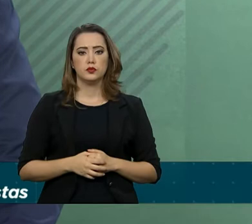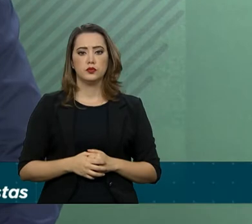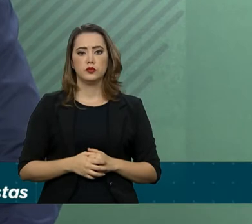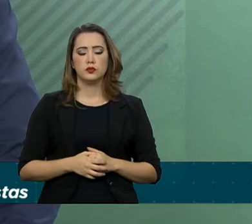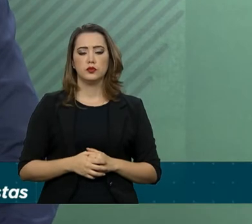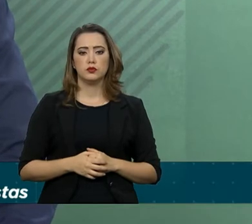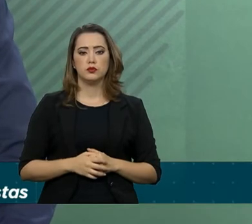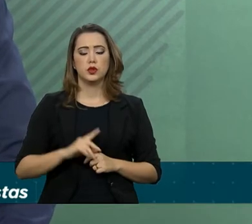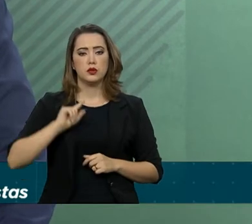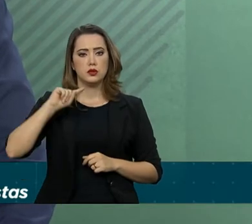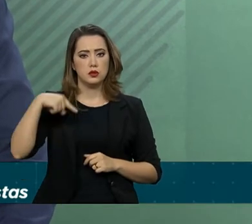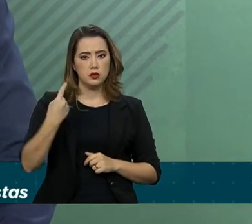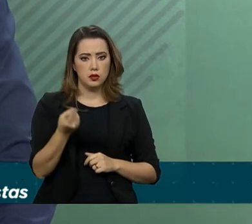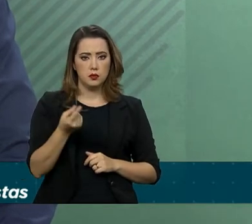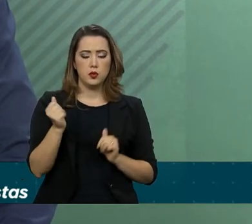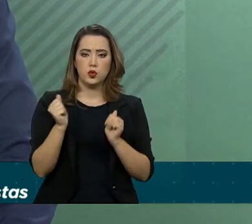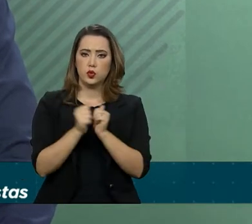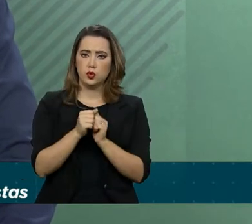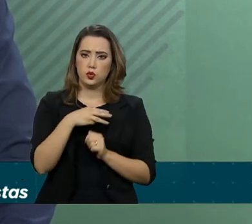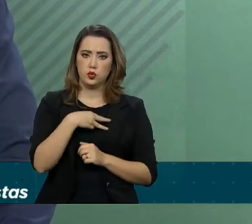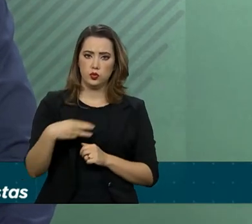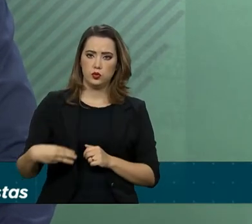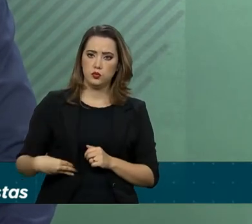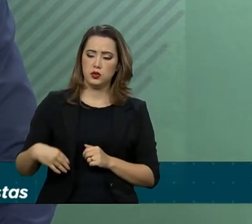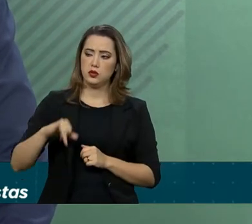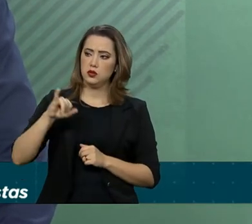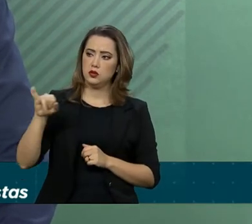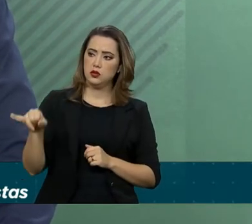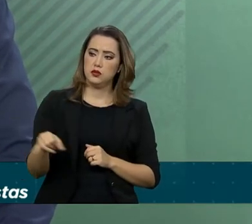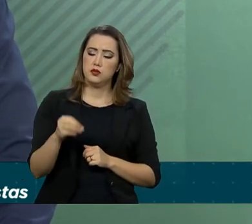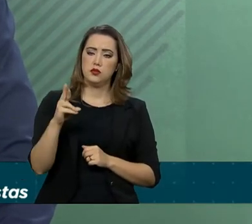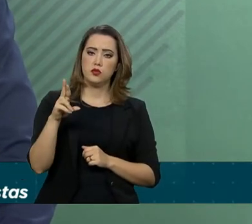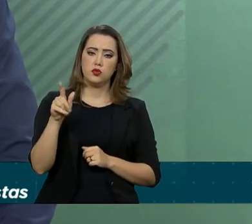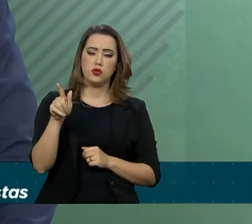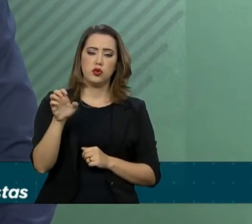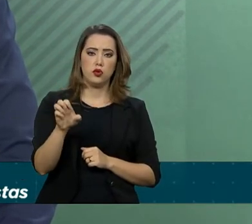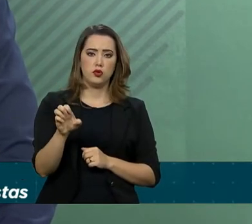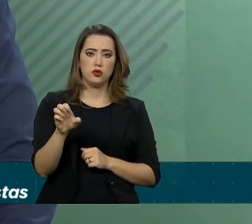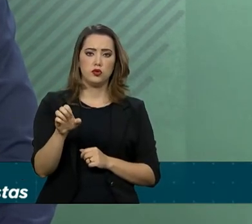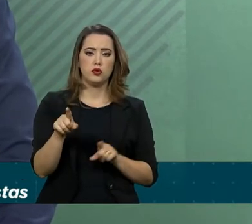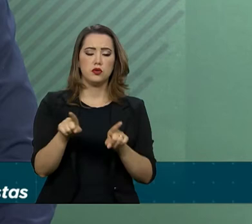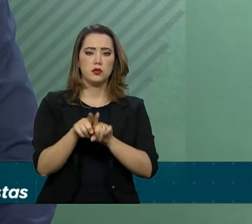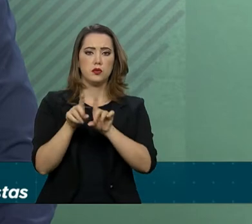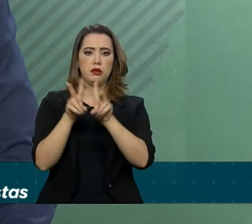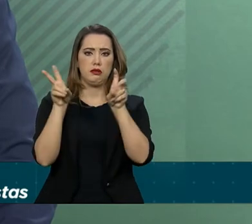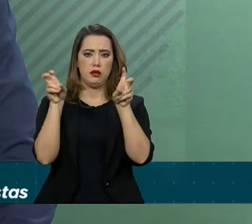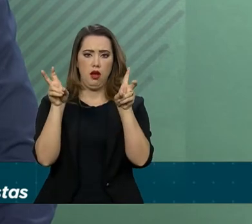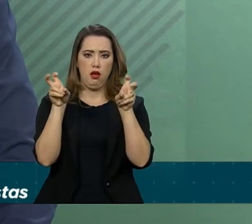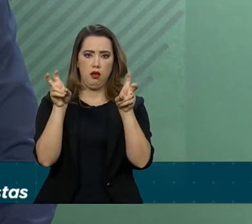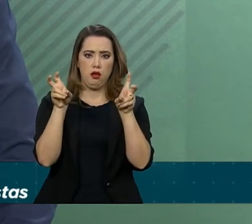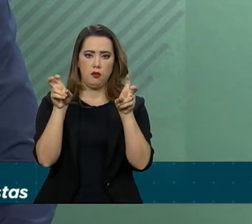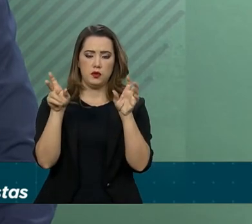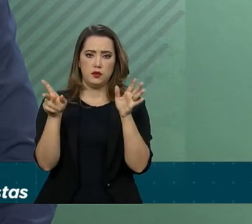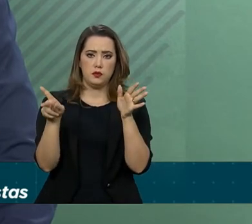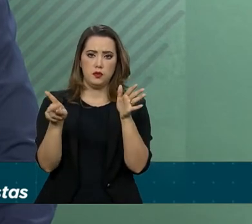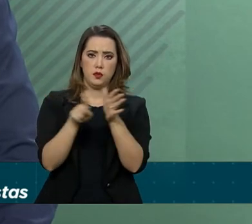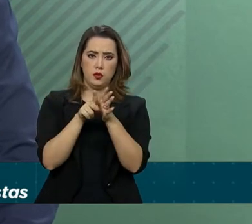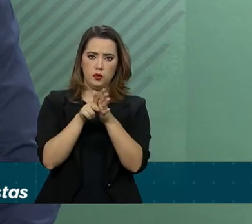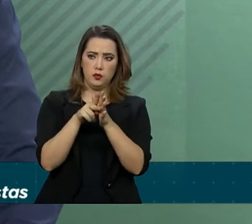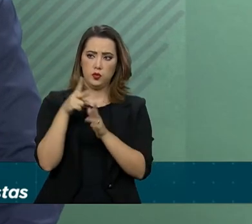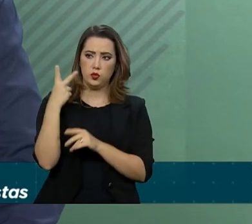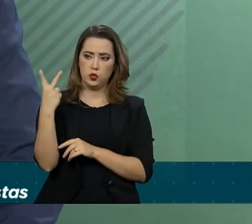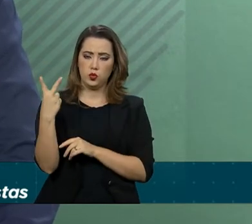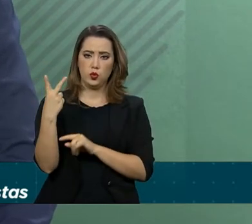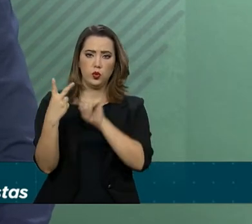Em seguida, com o ministro Jorge e o ministro Ramos, foram tratados assuntos correlados às duas